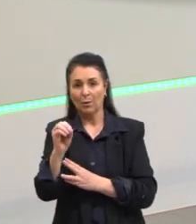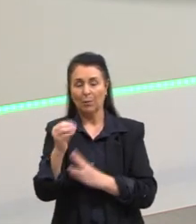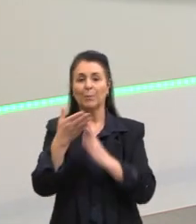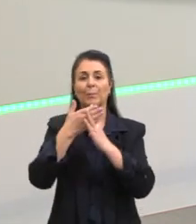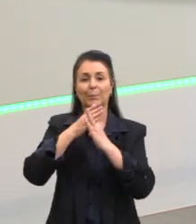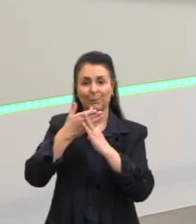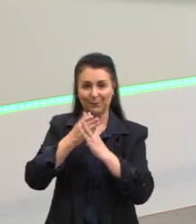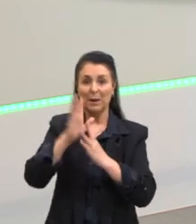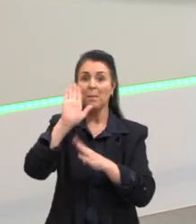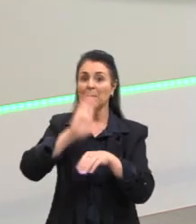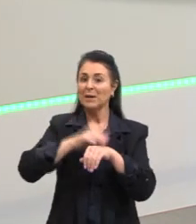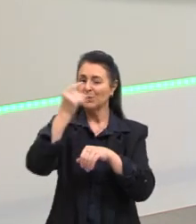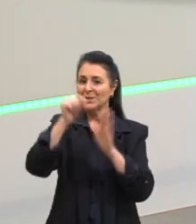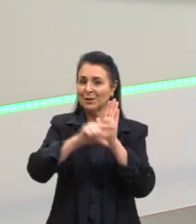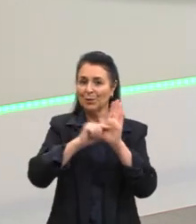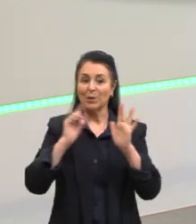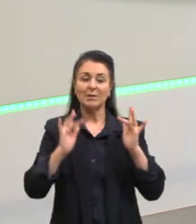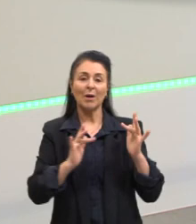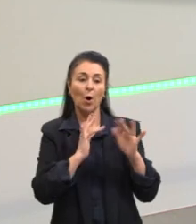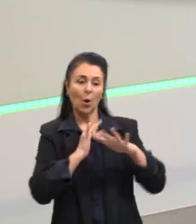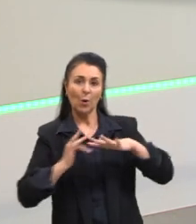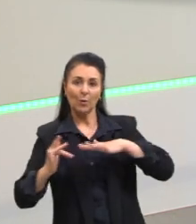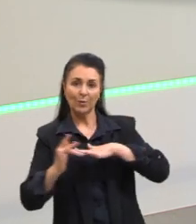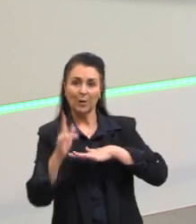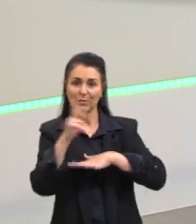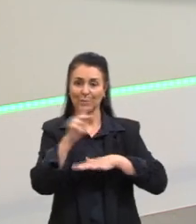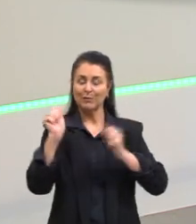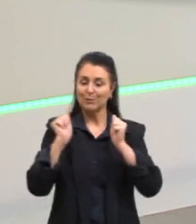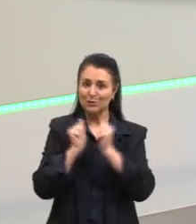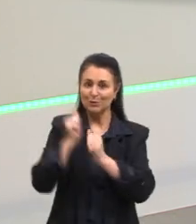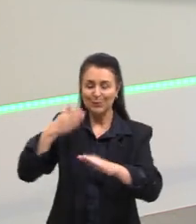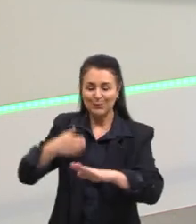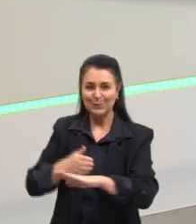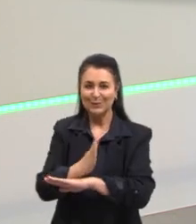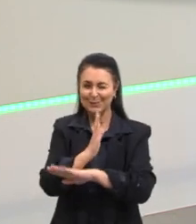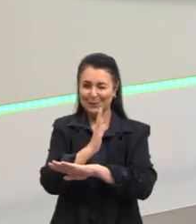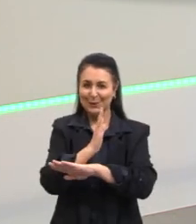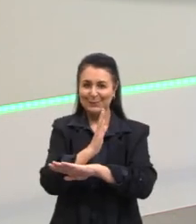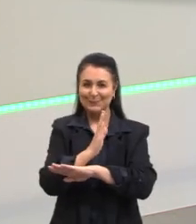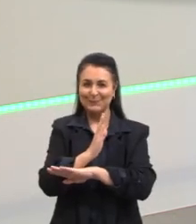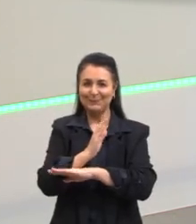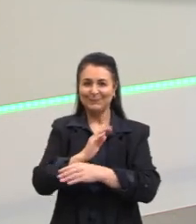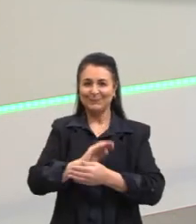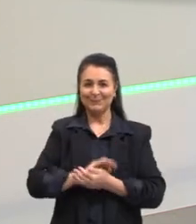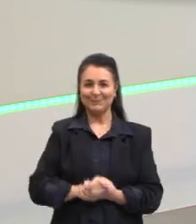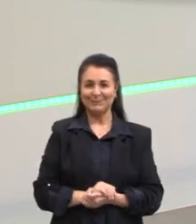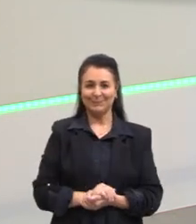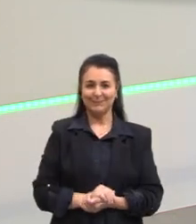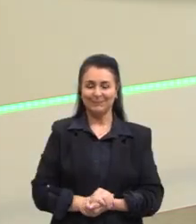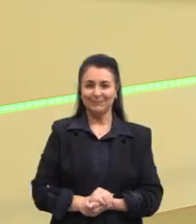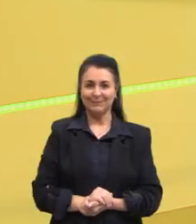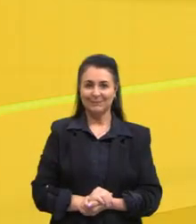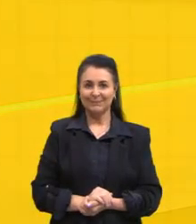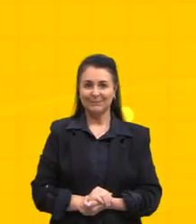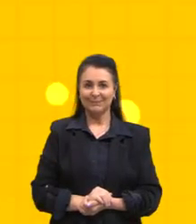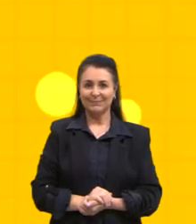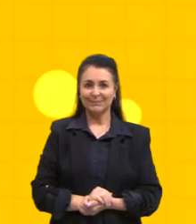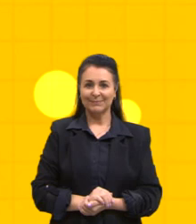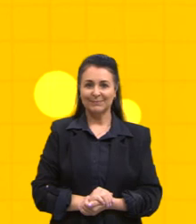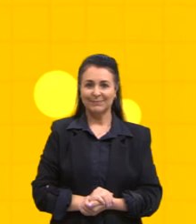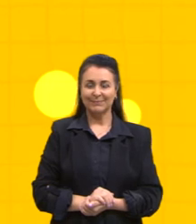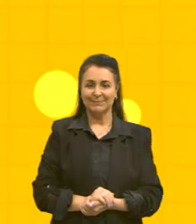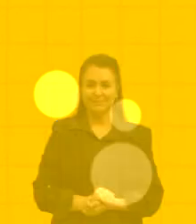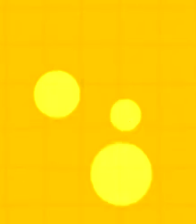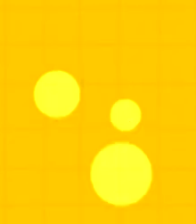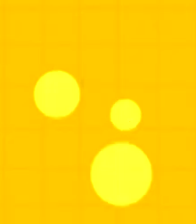aqui as minhas redes, e vamos juntos partir o passar, pessoal. Tchau, tchau. Até a próxima aula. Tchau,